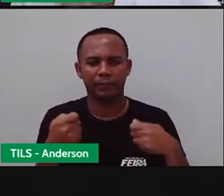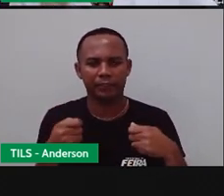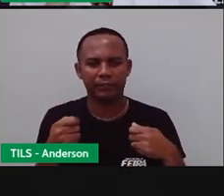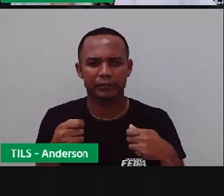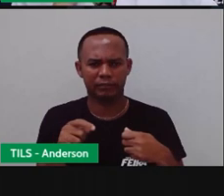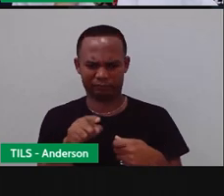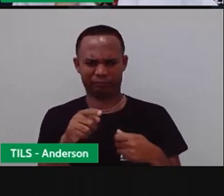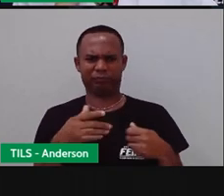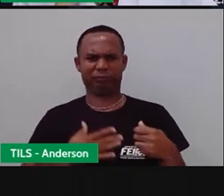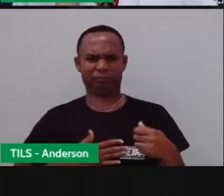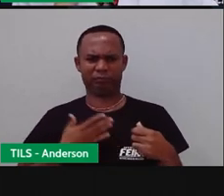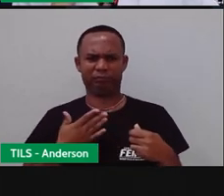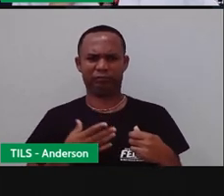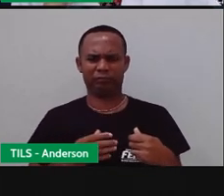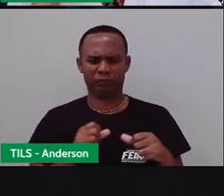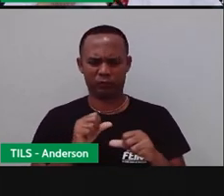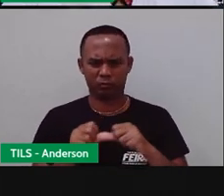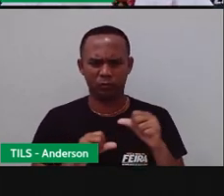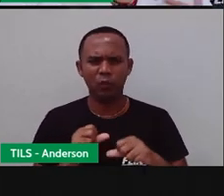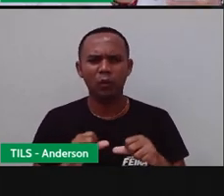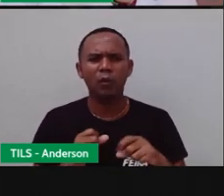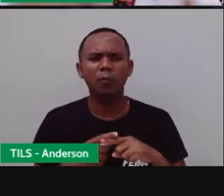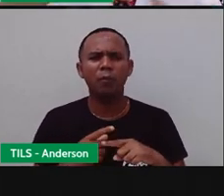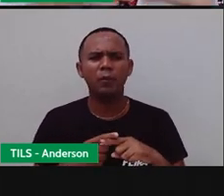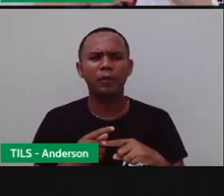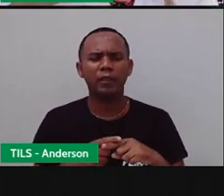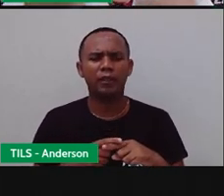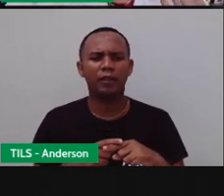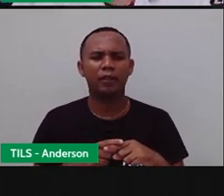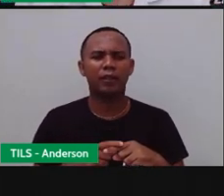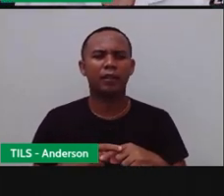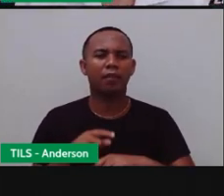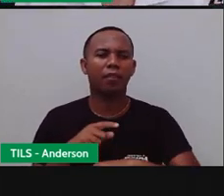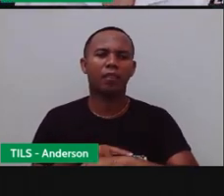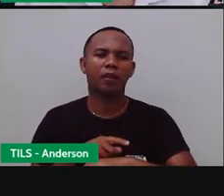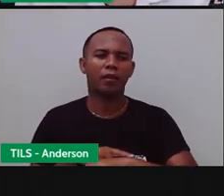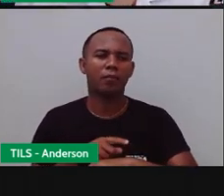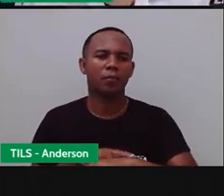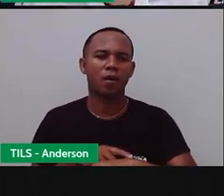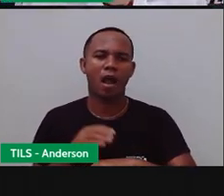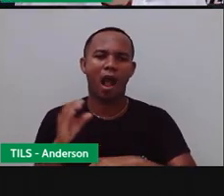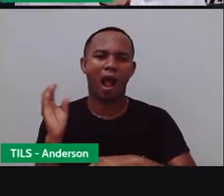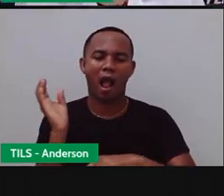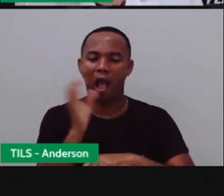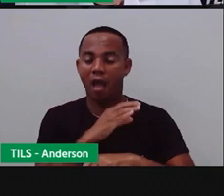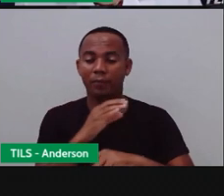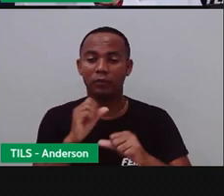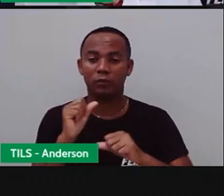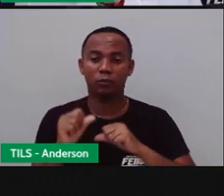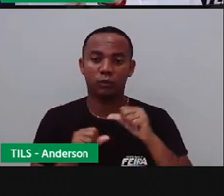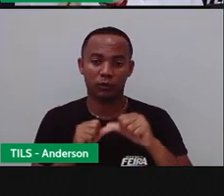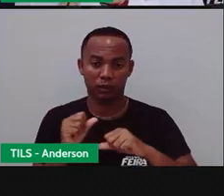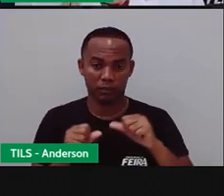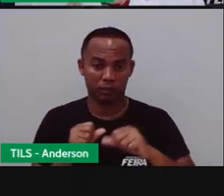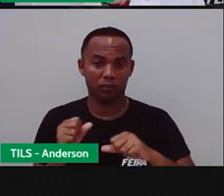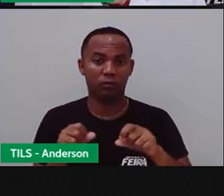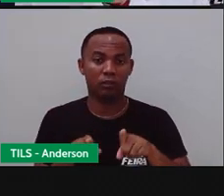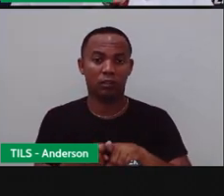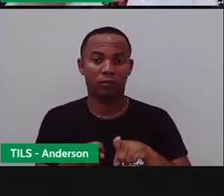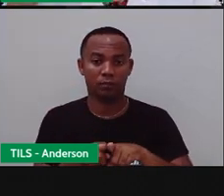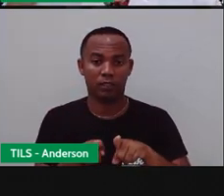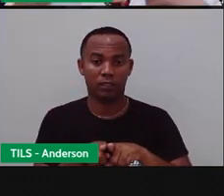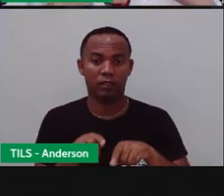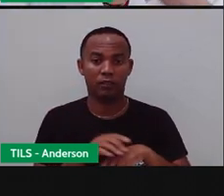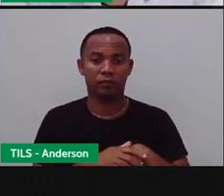Aí você faz, ai meu Deus, já mudou isso? Porque está o quê? O tempo está passando rápido, né? Tecnicamente,